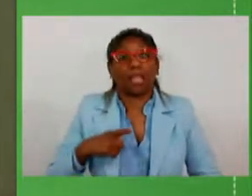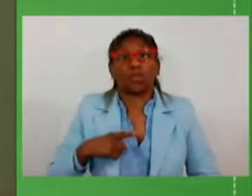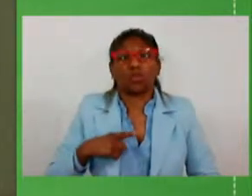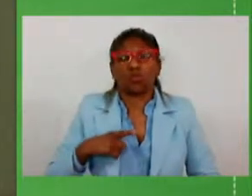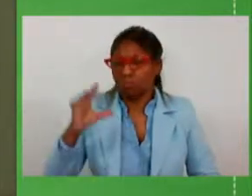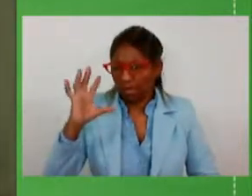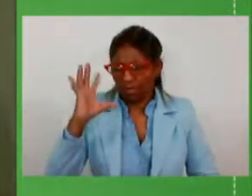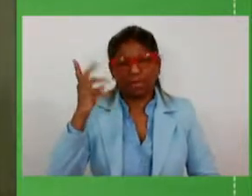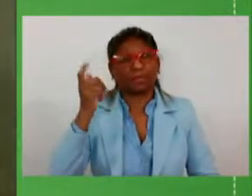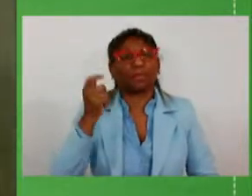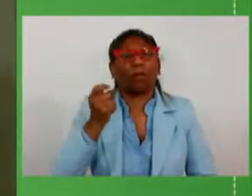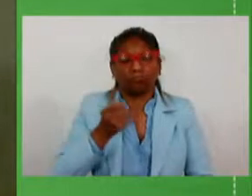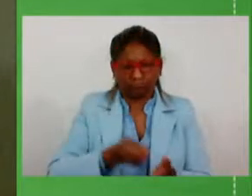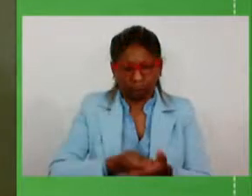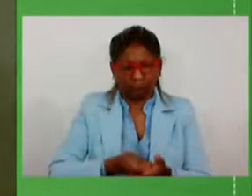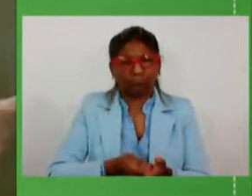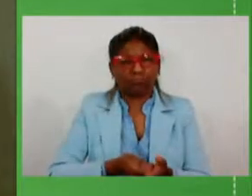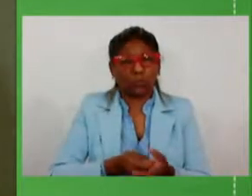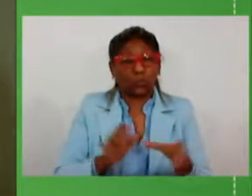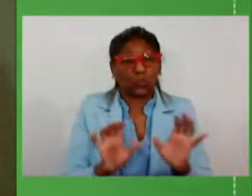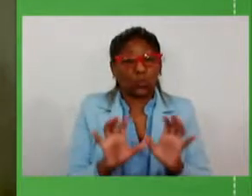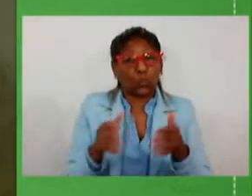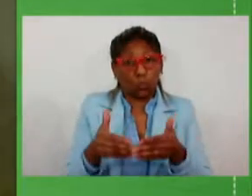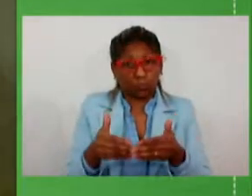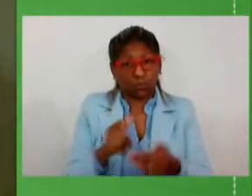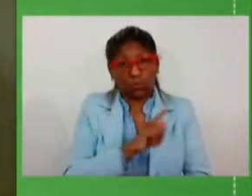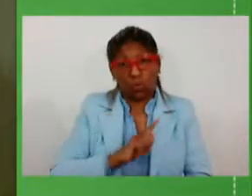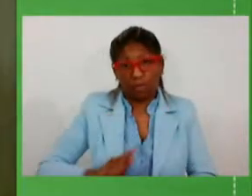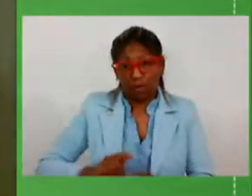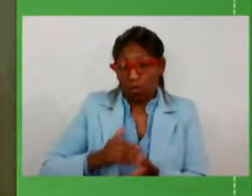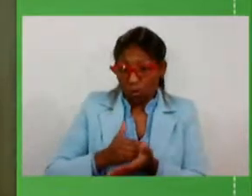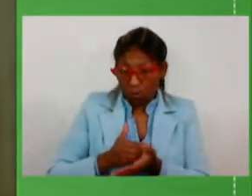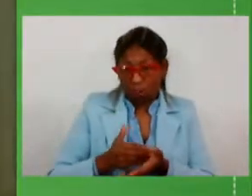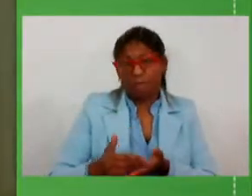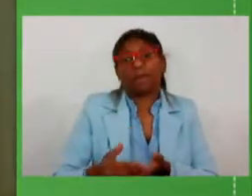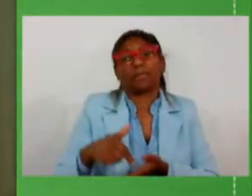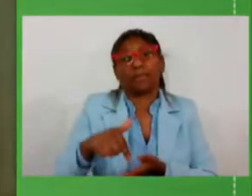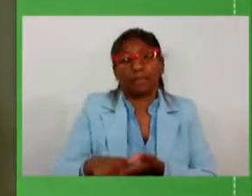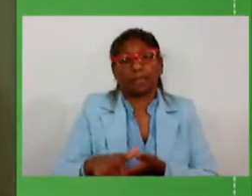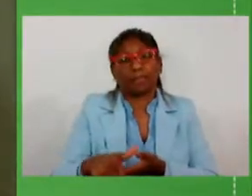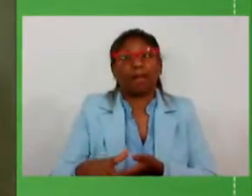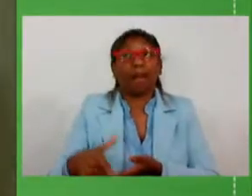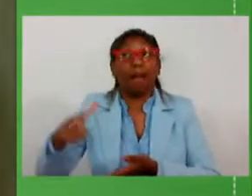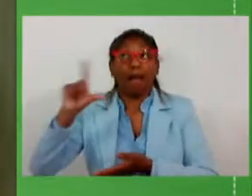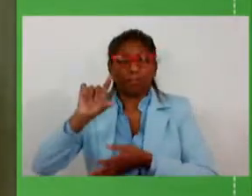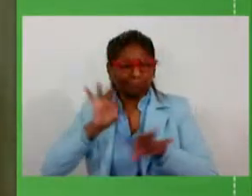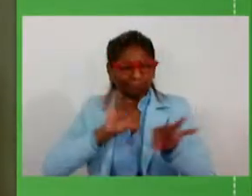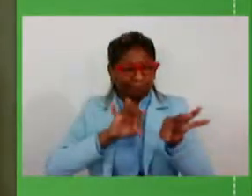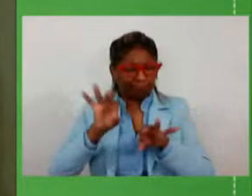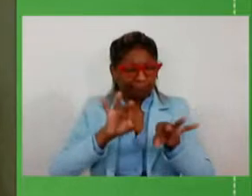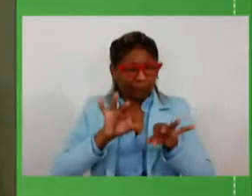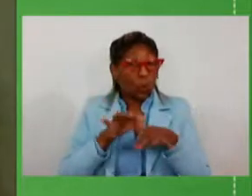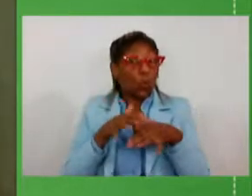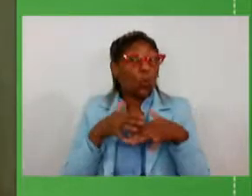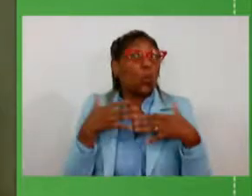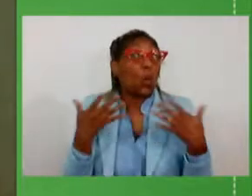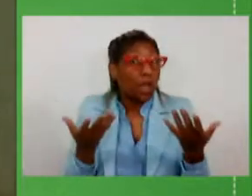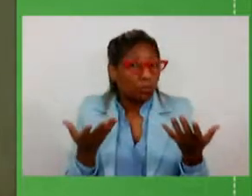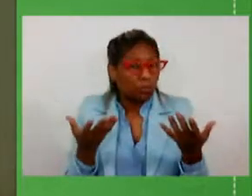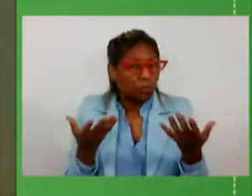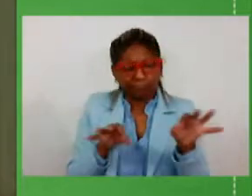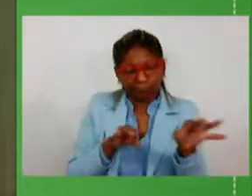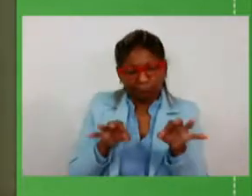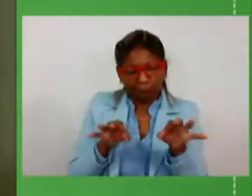e da equipe de governo não se inicia a obra sem se saber quando vai se terminar a obra